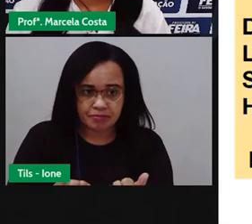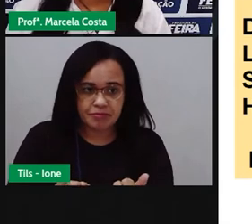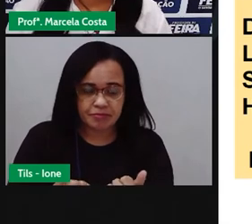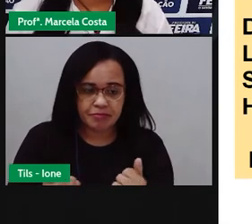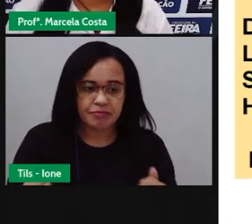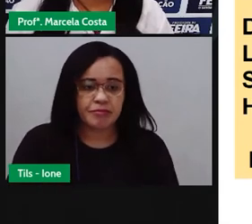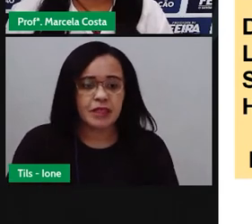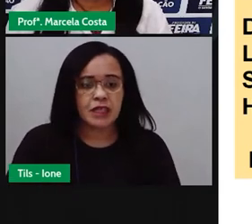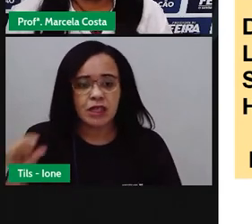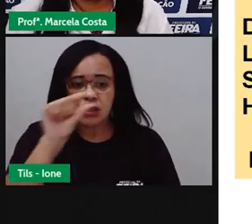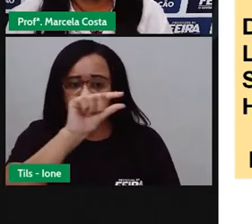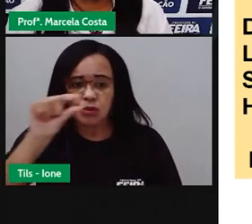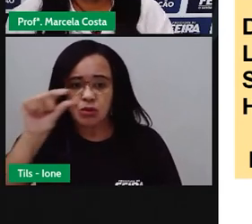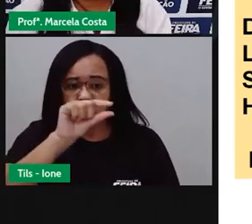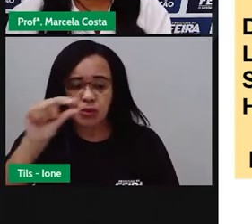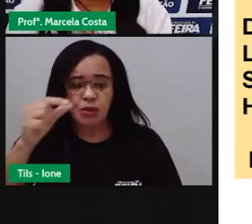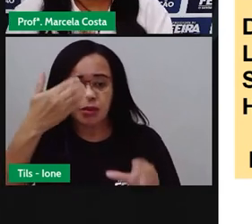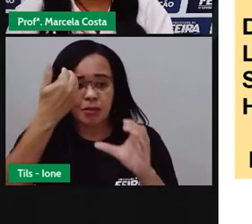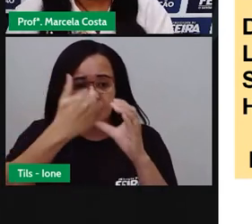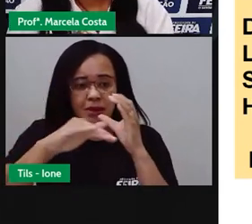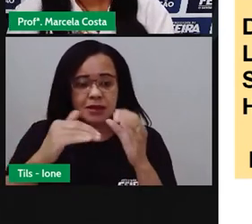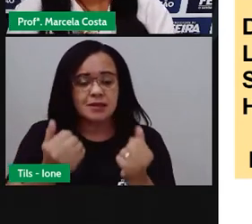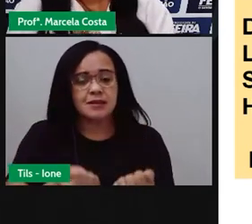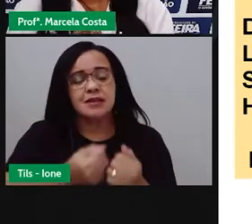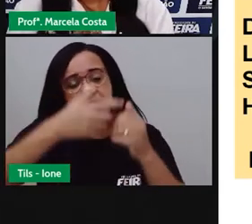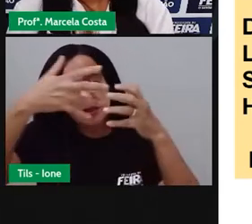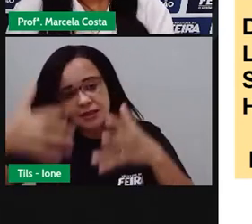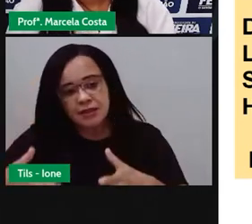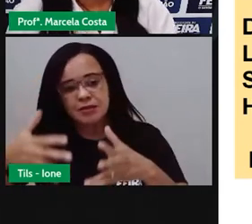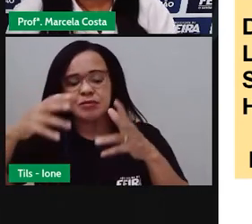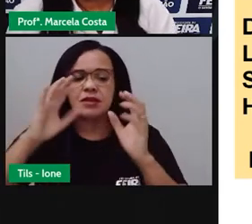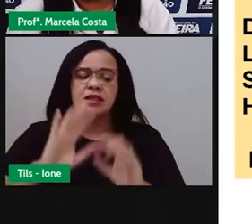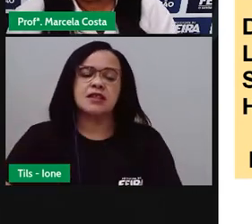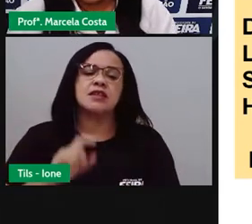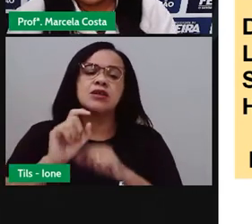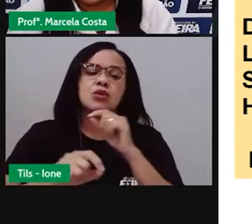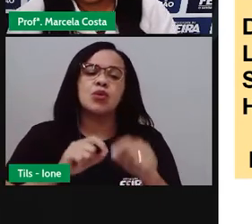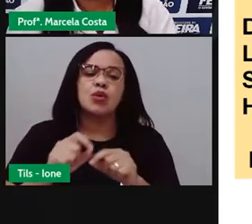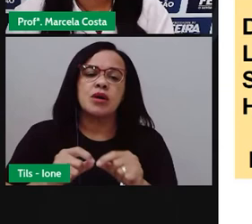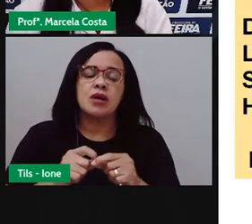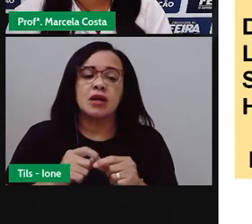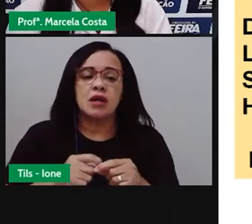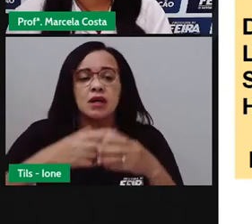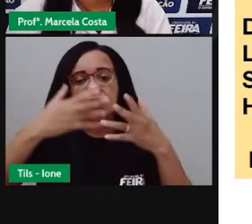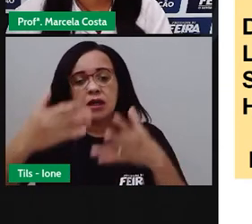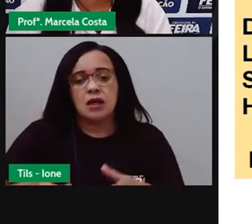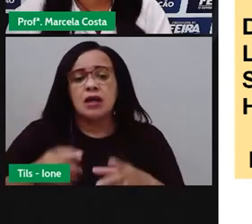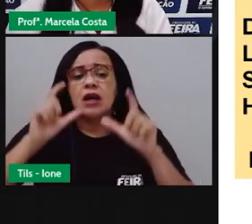logo no início do convite, uma mensagem chamando e comunicando que evento é esse.